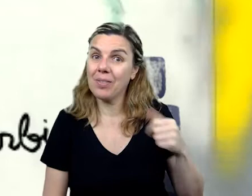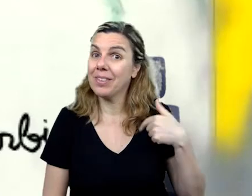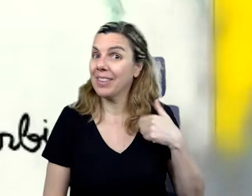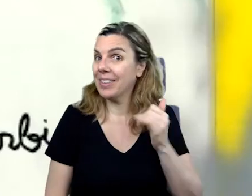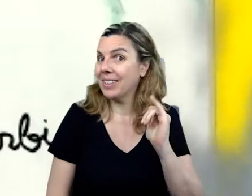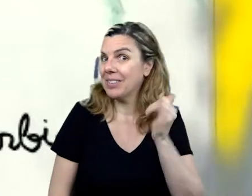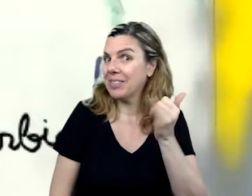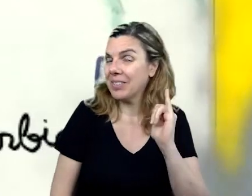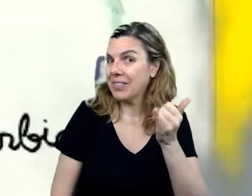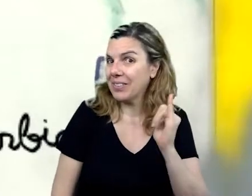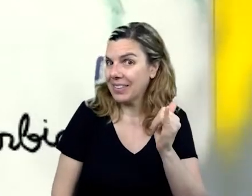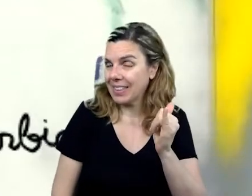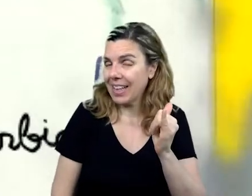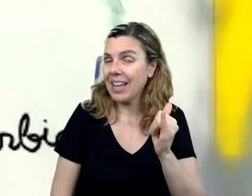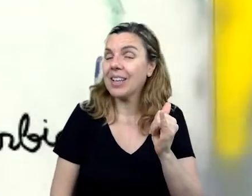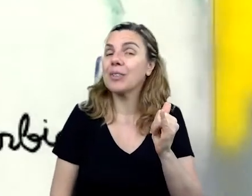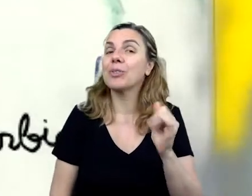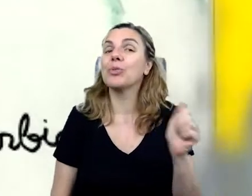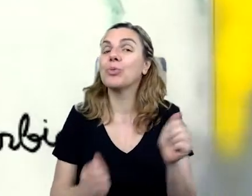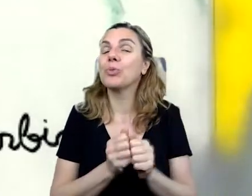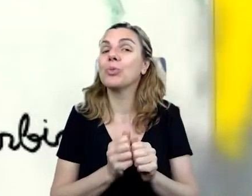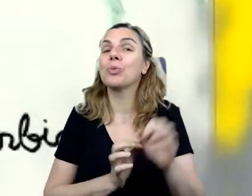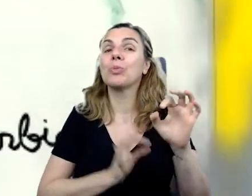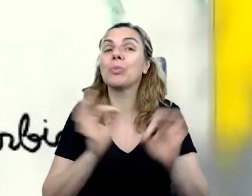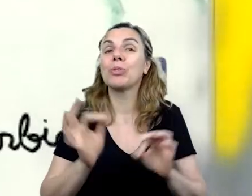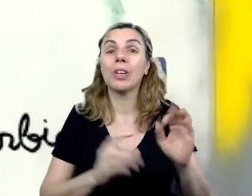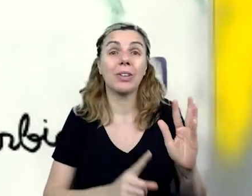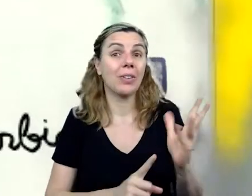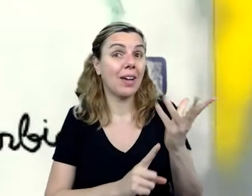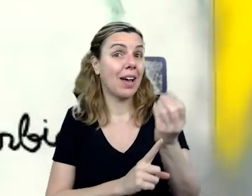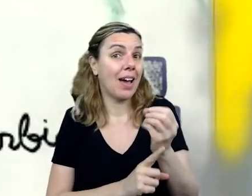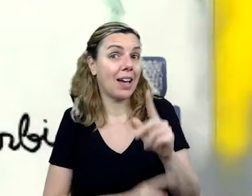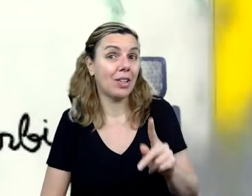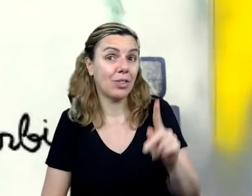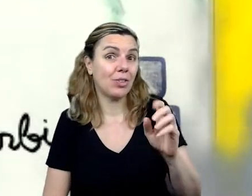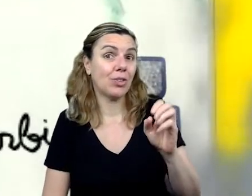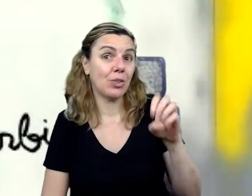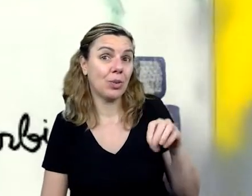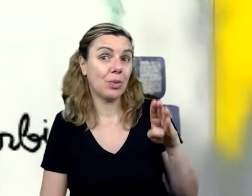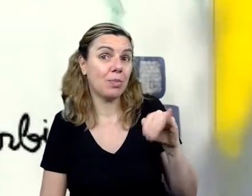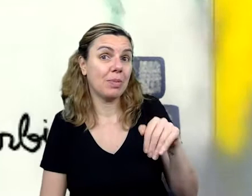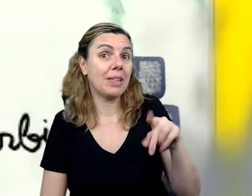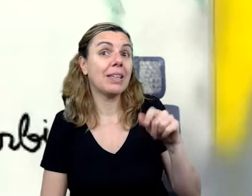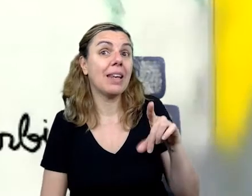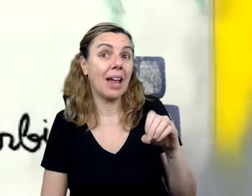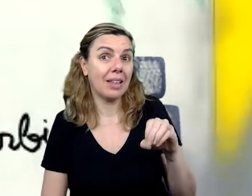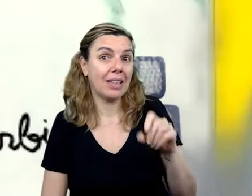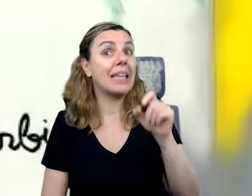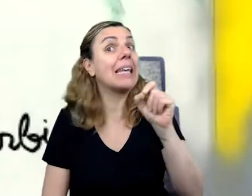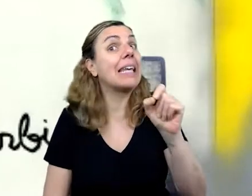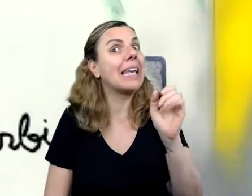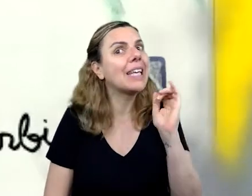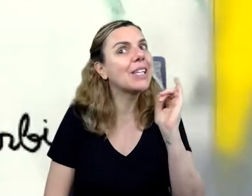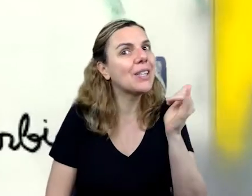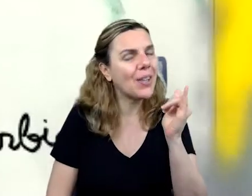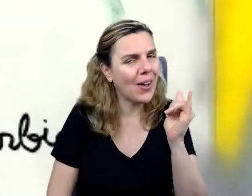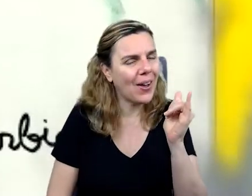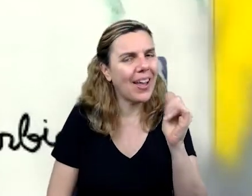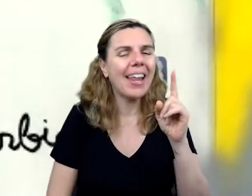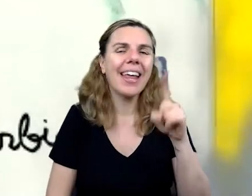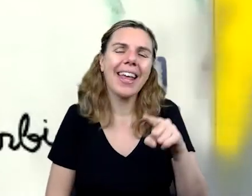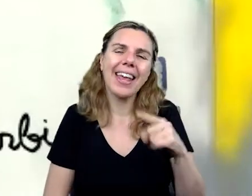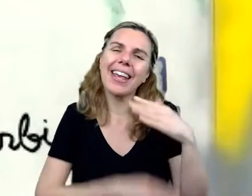vocês pelo Artes Combinadas, que é um projeto da Combina. E sabe de quem é essa história? É do nosso